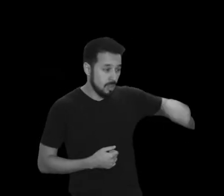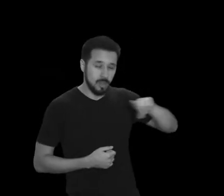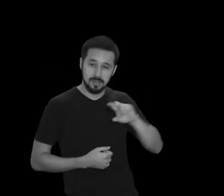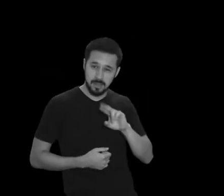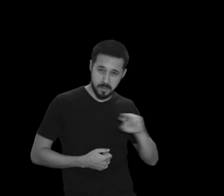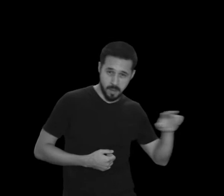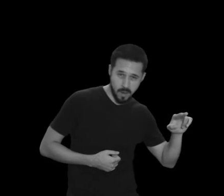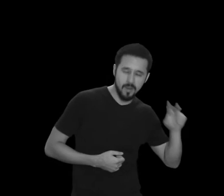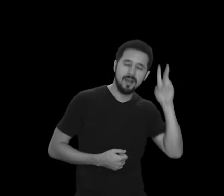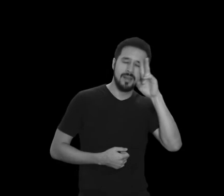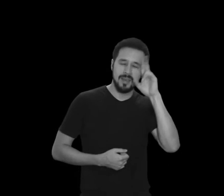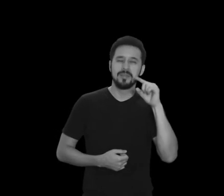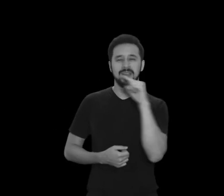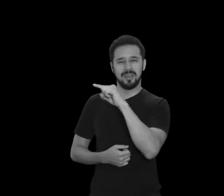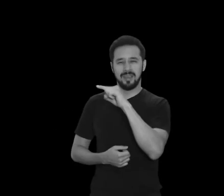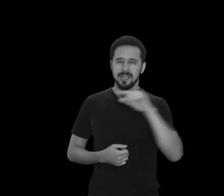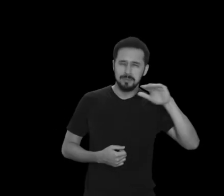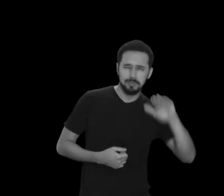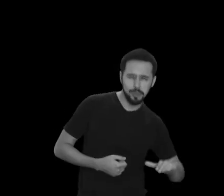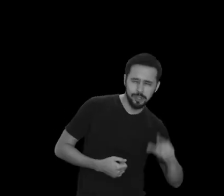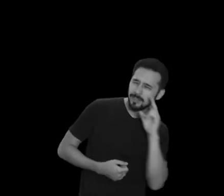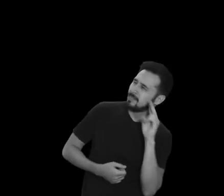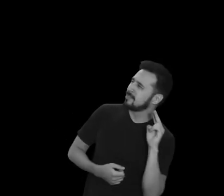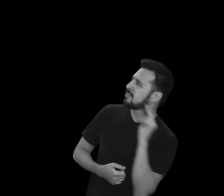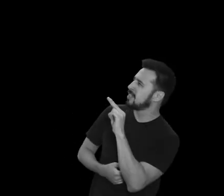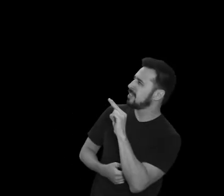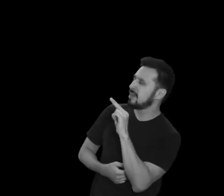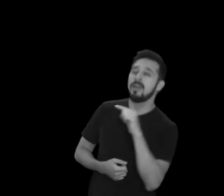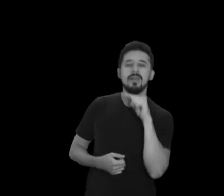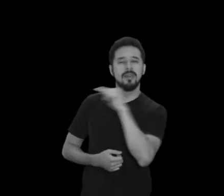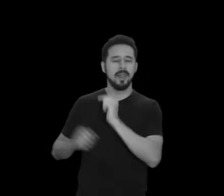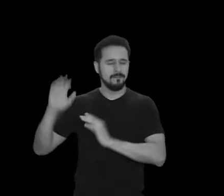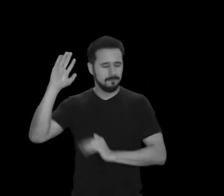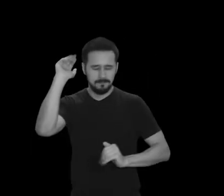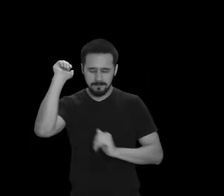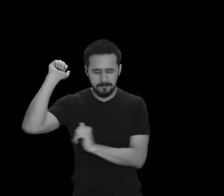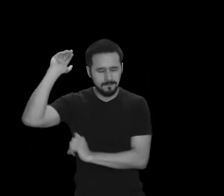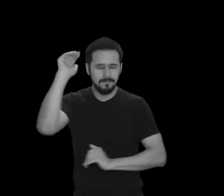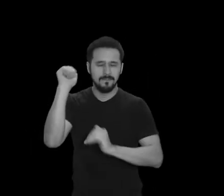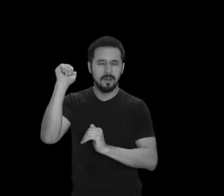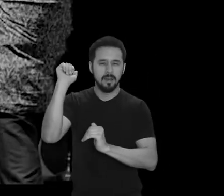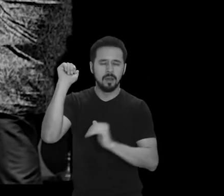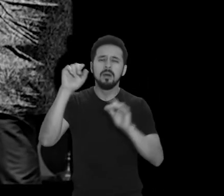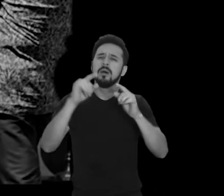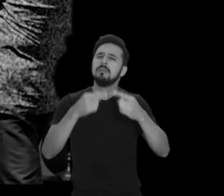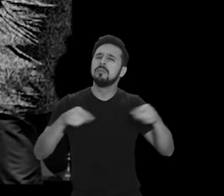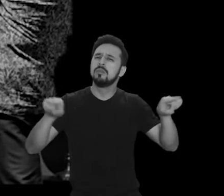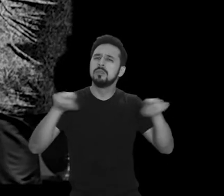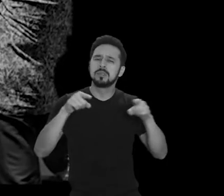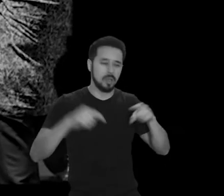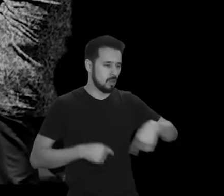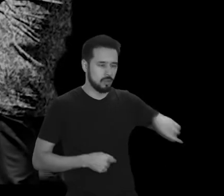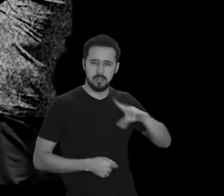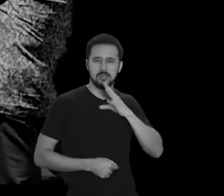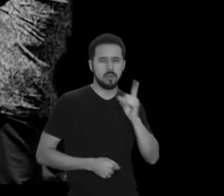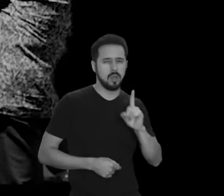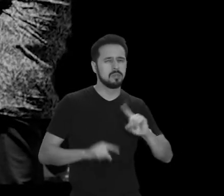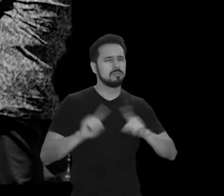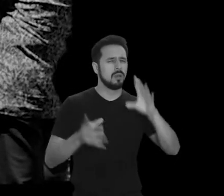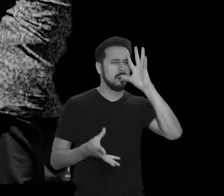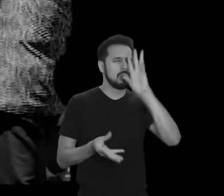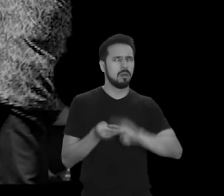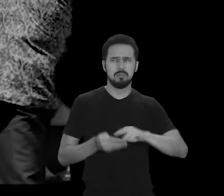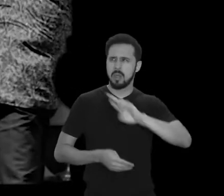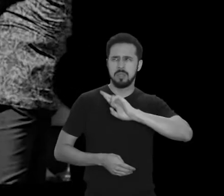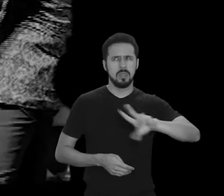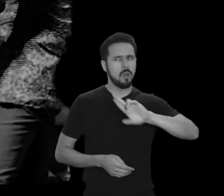Uma das boas lembranças que eu e meus irmãos guardamos de nossa infância é Santiago tocando castanholas ao som de uma música